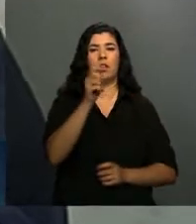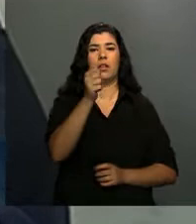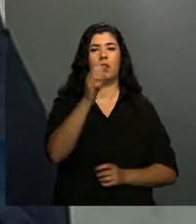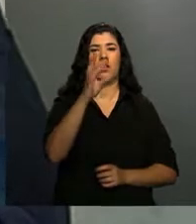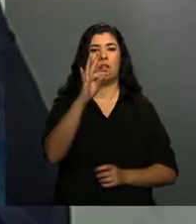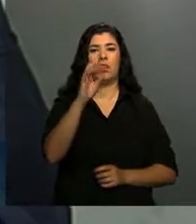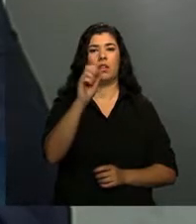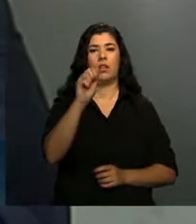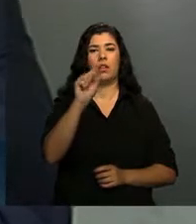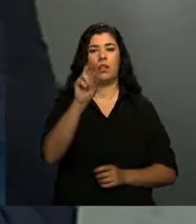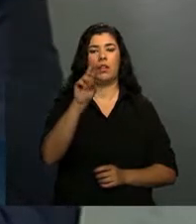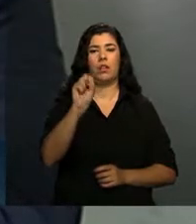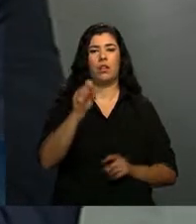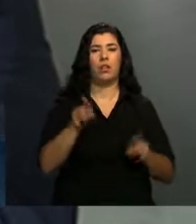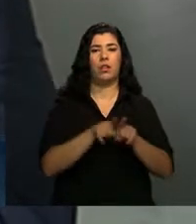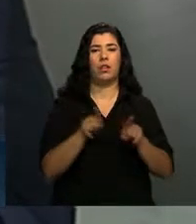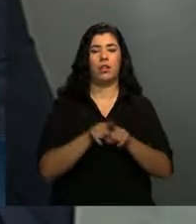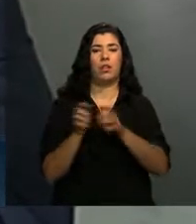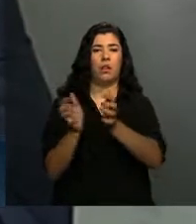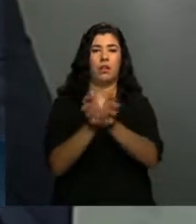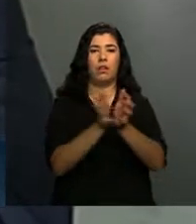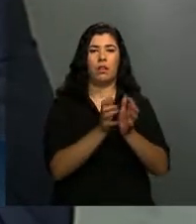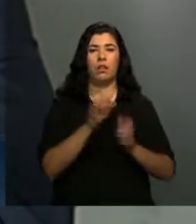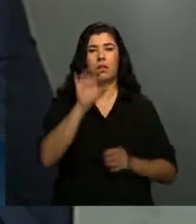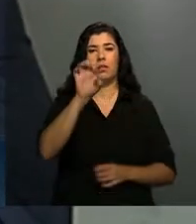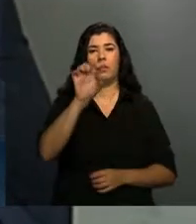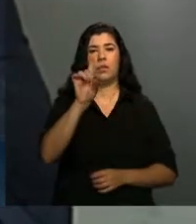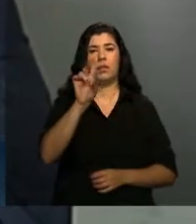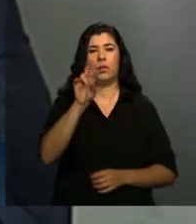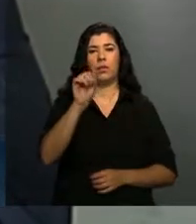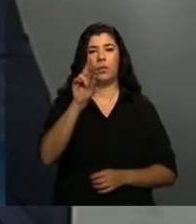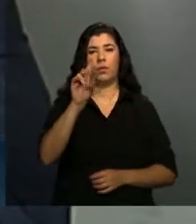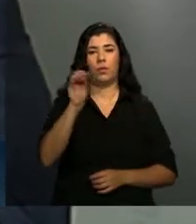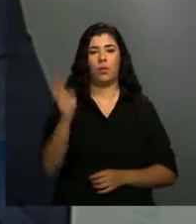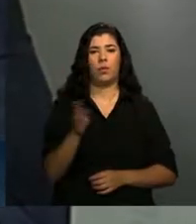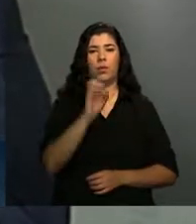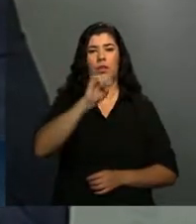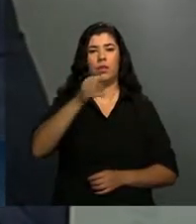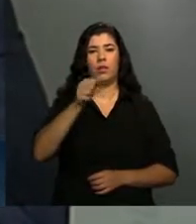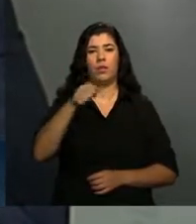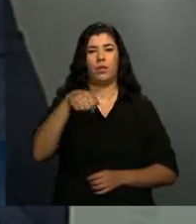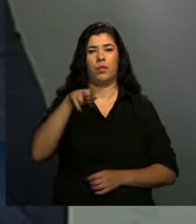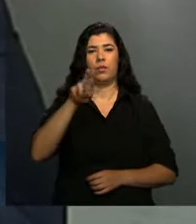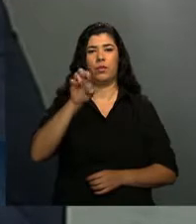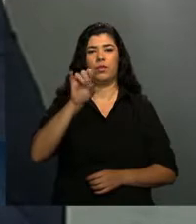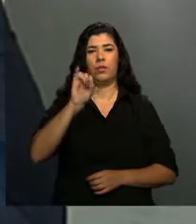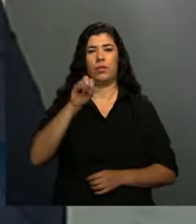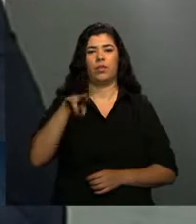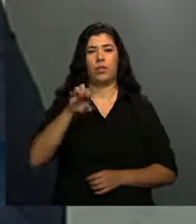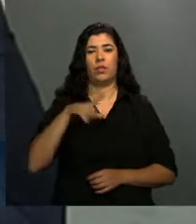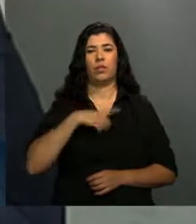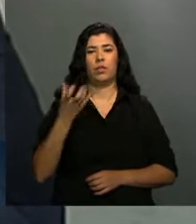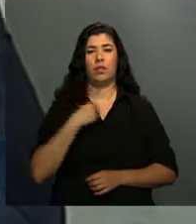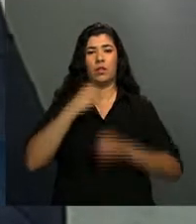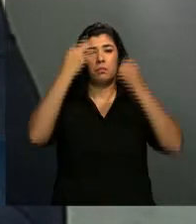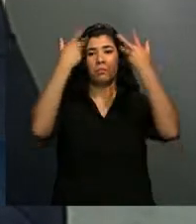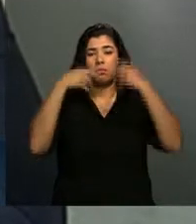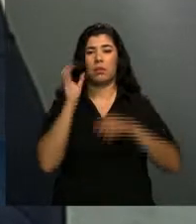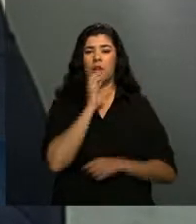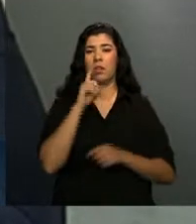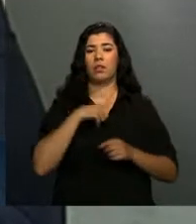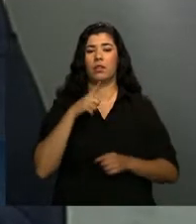José Eduardo, Jaqueline, que foram fundamentais a montagem desse sistema. Queria falar rapidamente que a gente tem uma